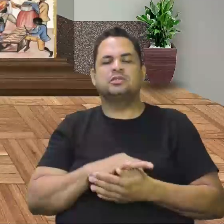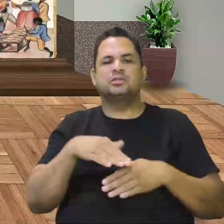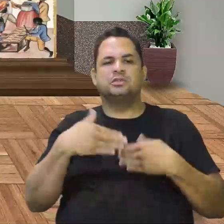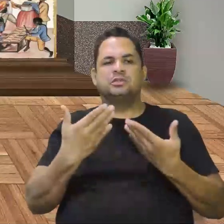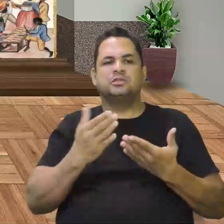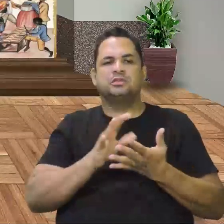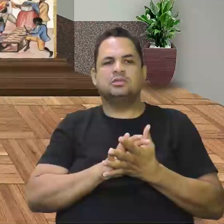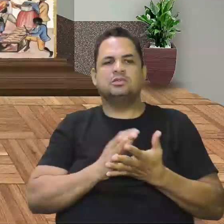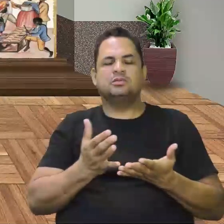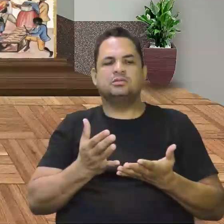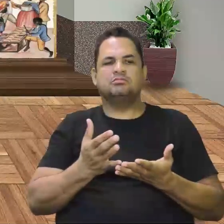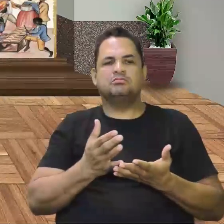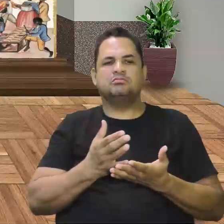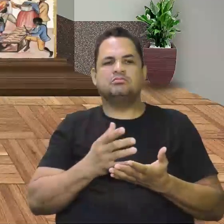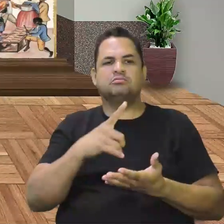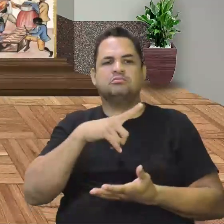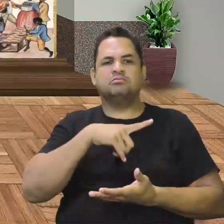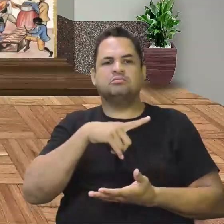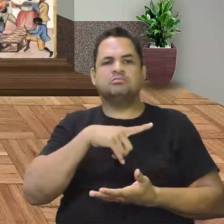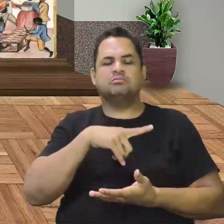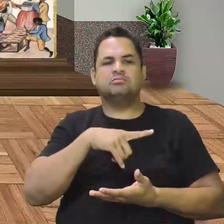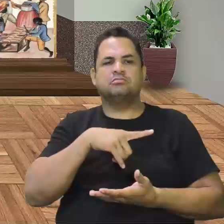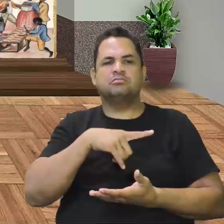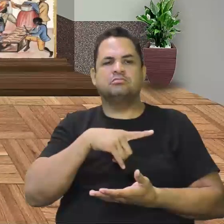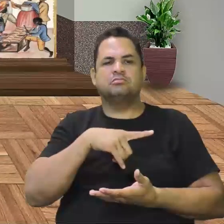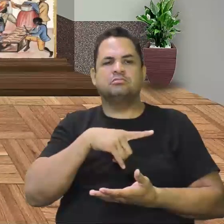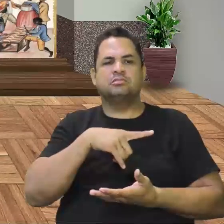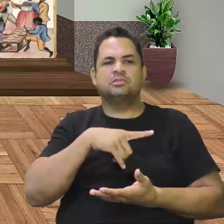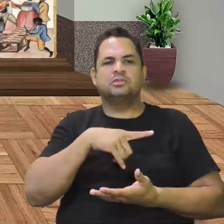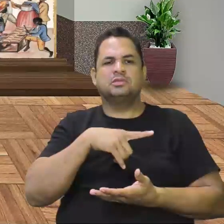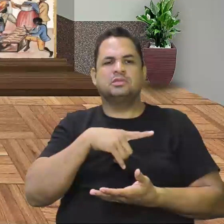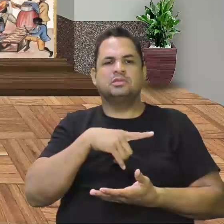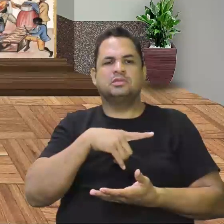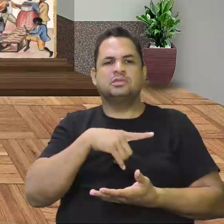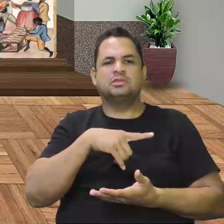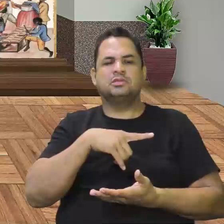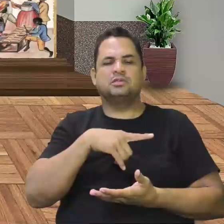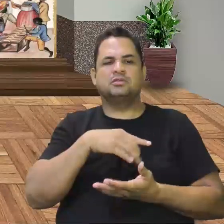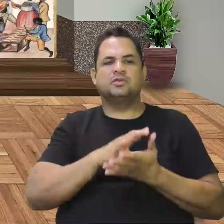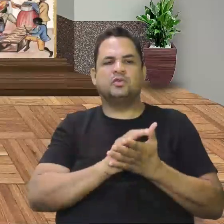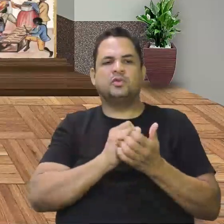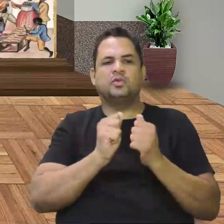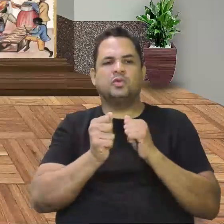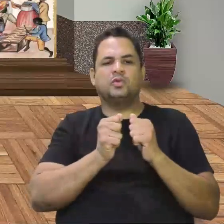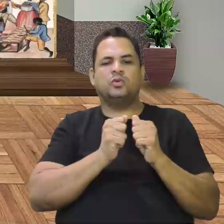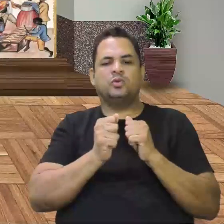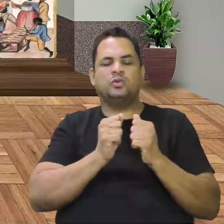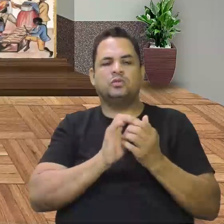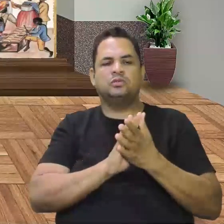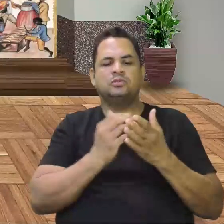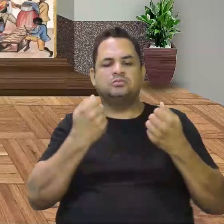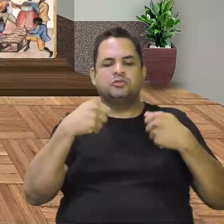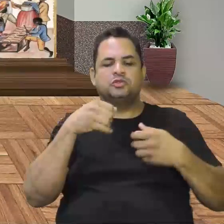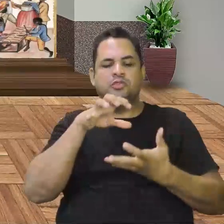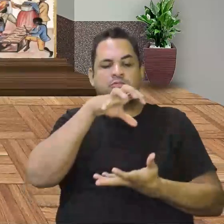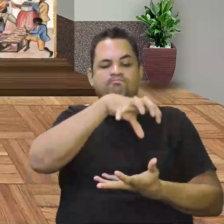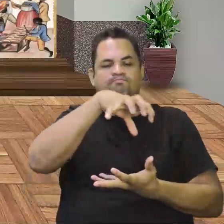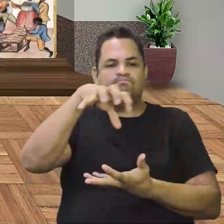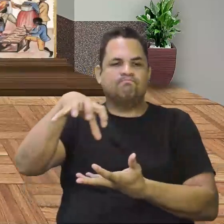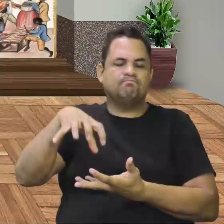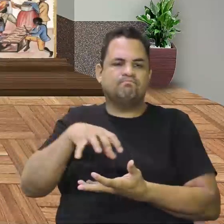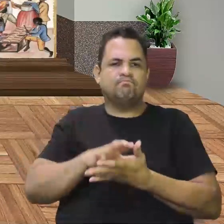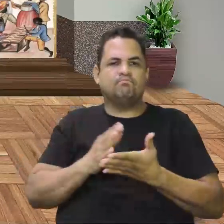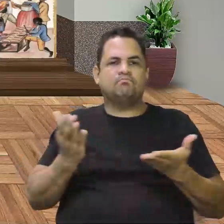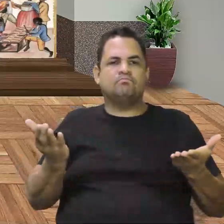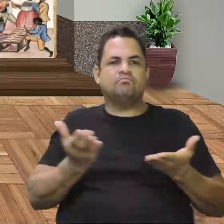Francisco Pizarro tem uma questão com ele. Eu vou controlar esse poder centralizado. E